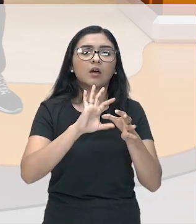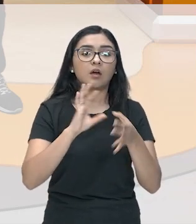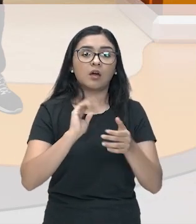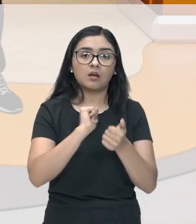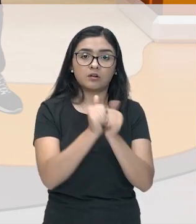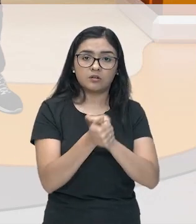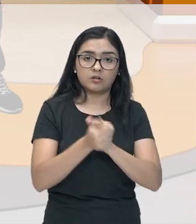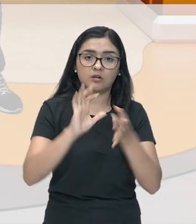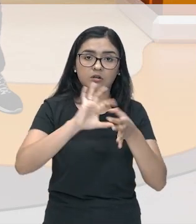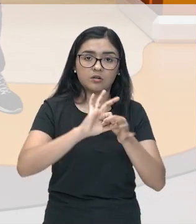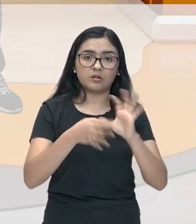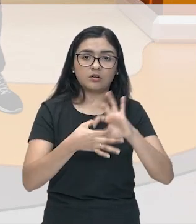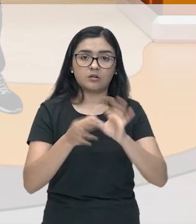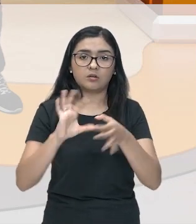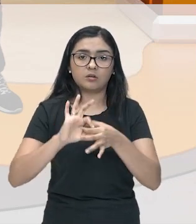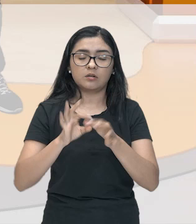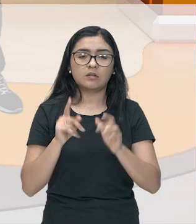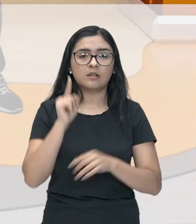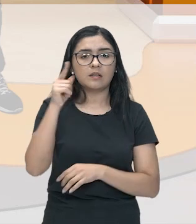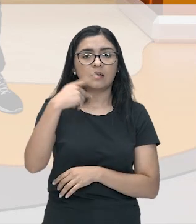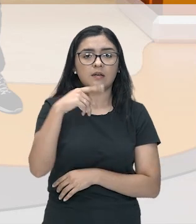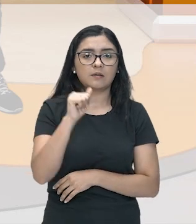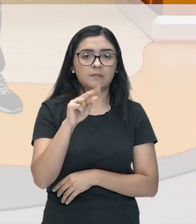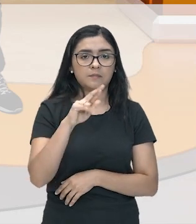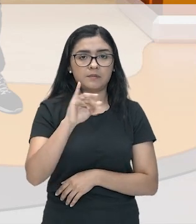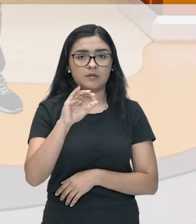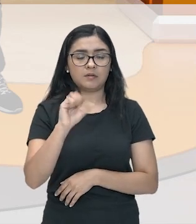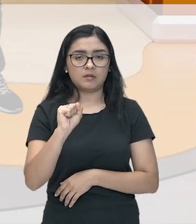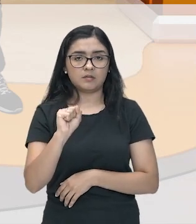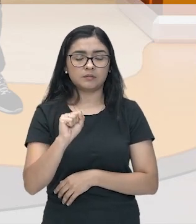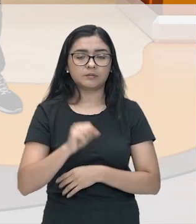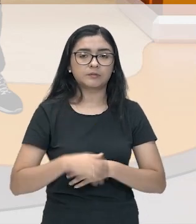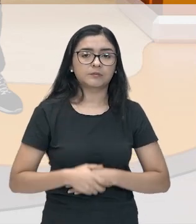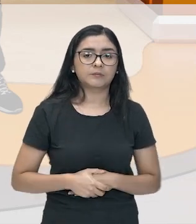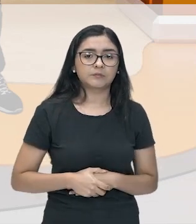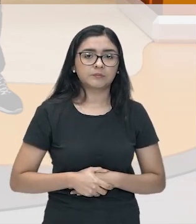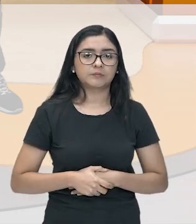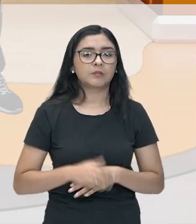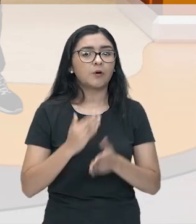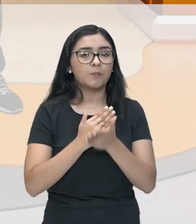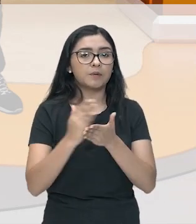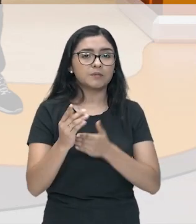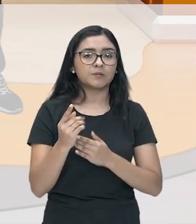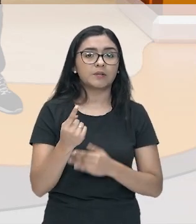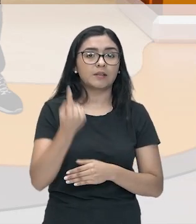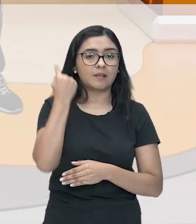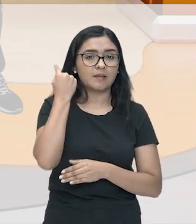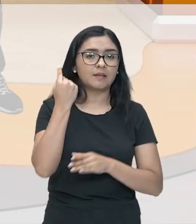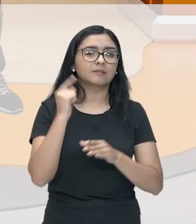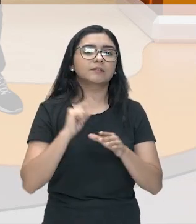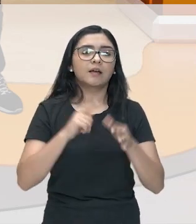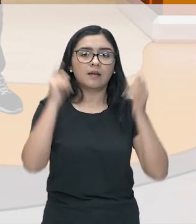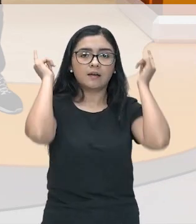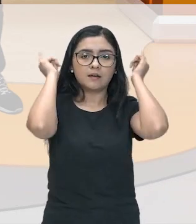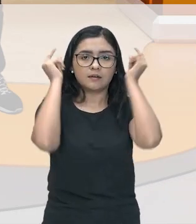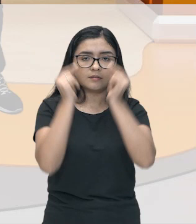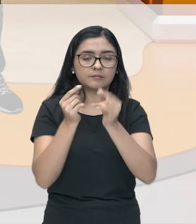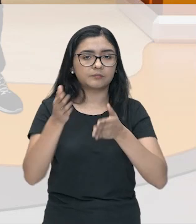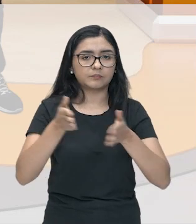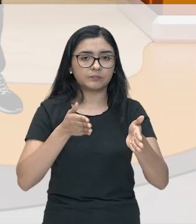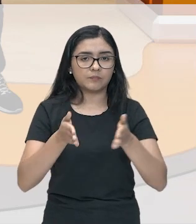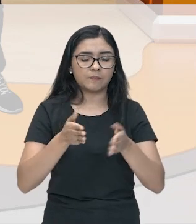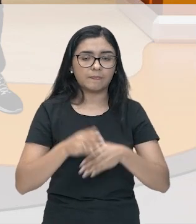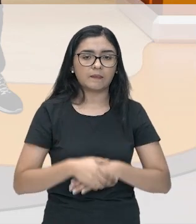a influência deste período desses Jogos Olímpicos desenvolvidos lá na Grécia naquele período. Só para a gente ter uma ideia da